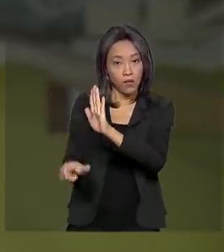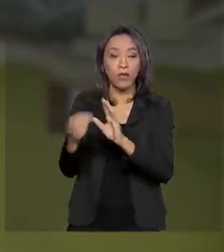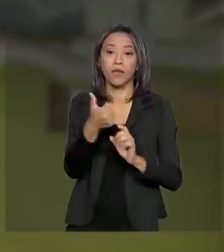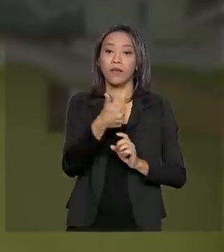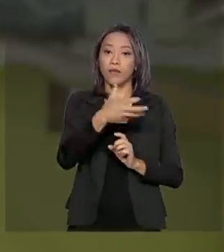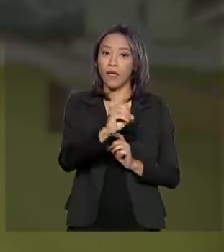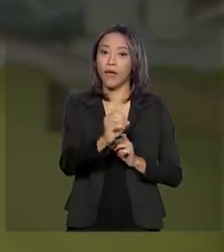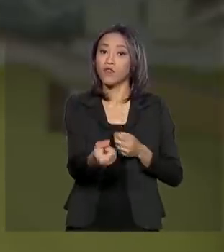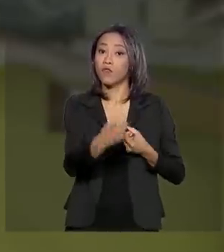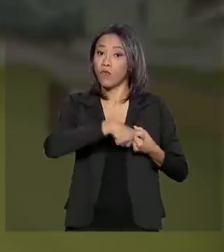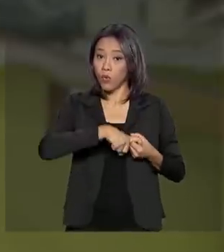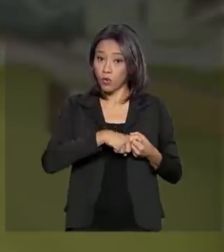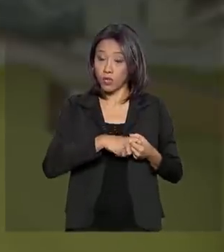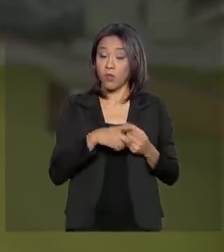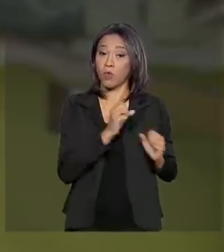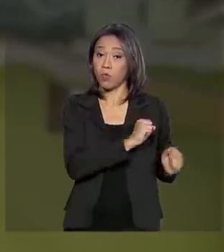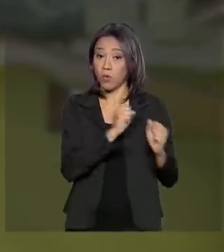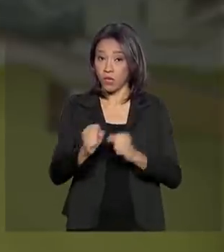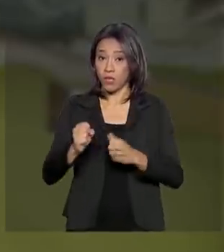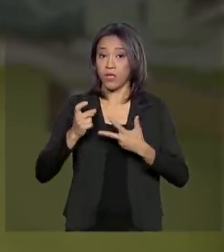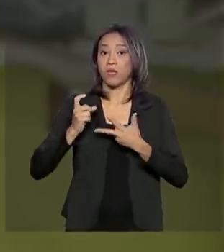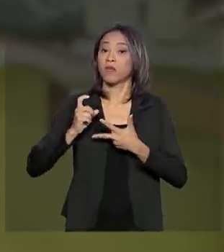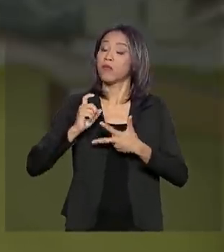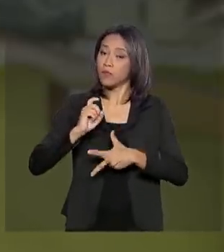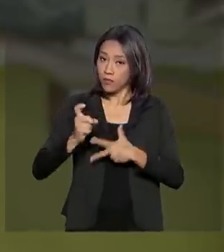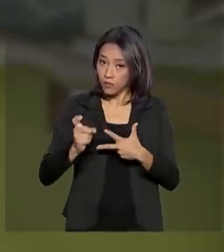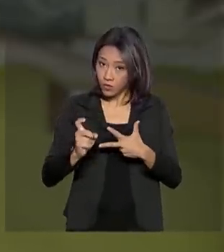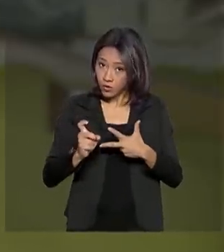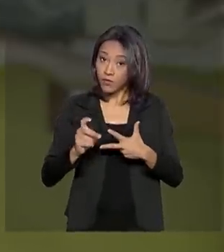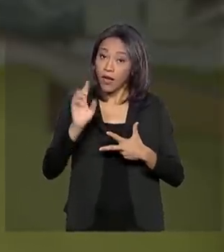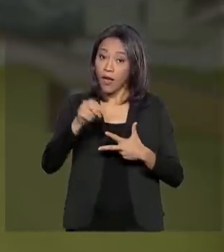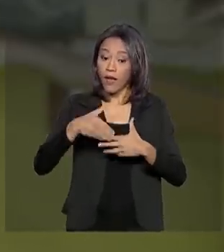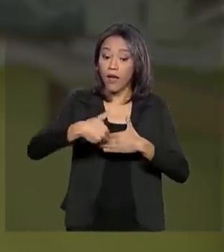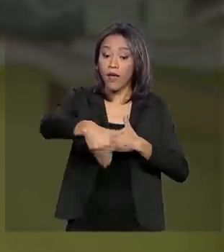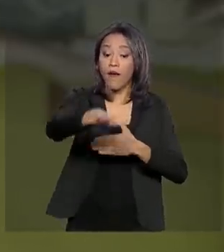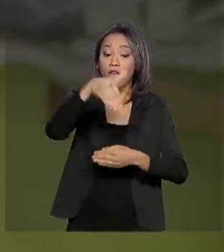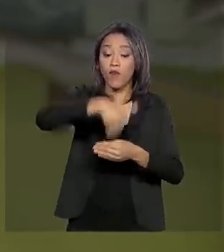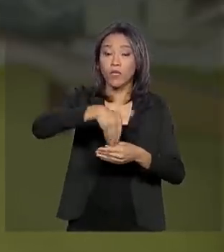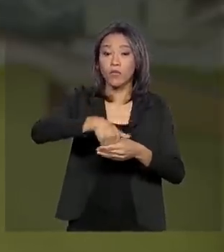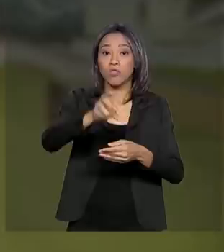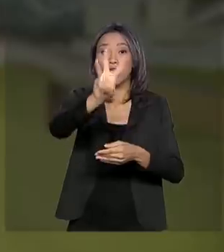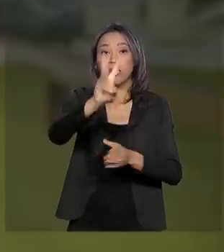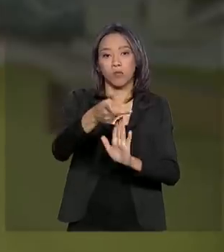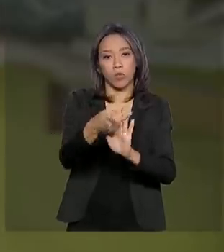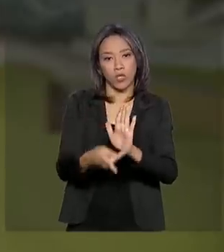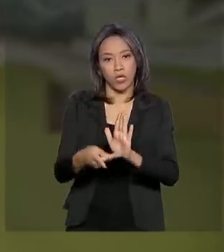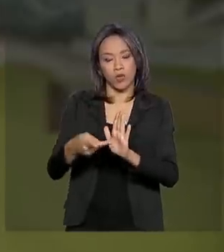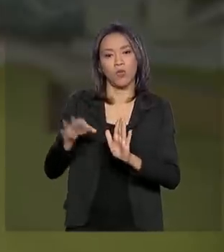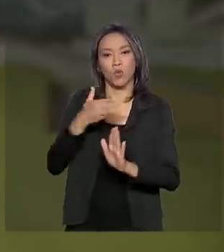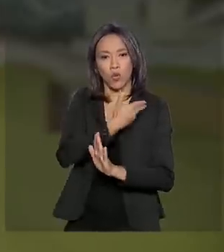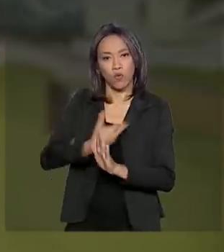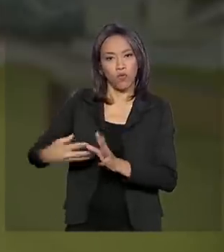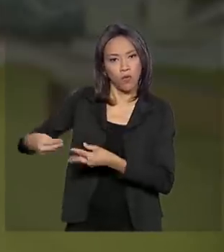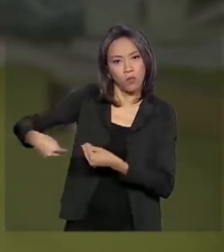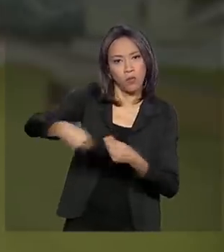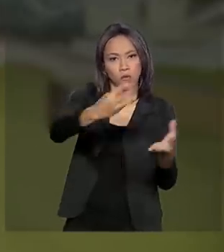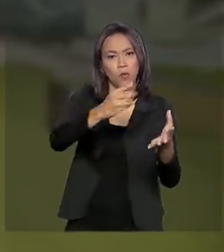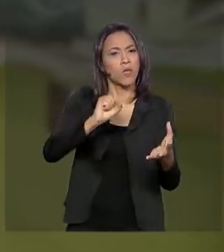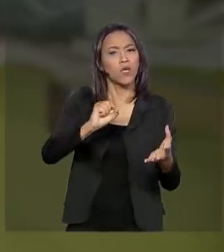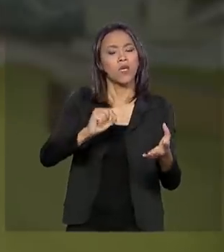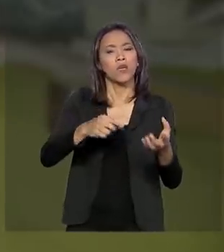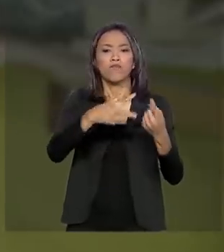executivo. O próximo passo agora é a votação na semana que vem dos três projetos do governo que regulamentam o